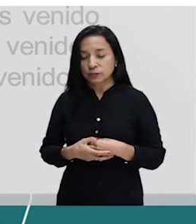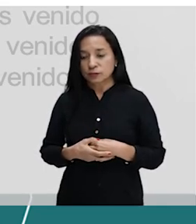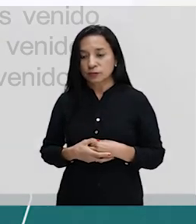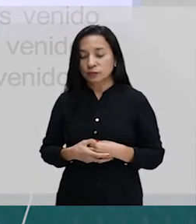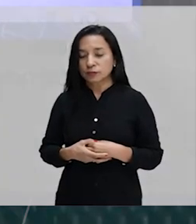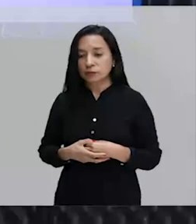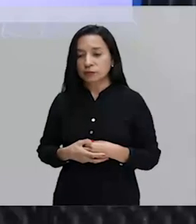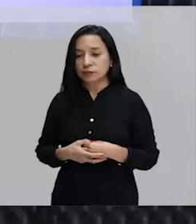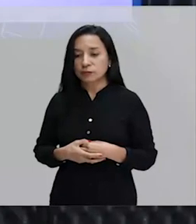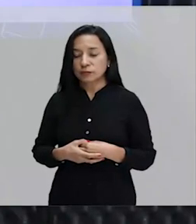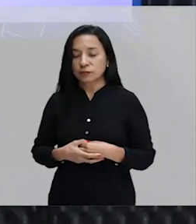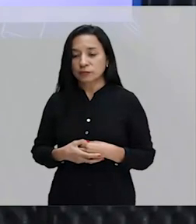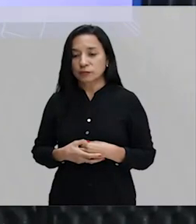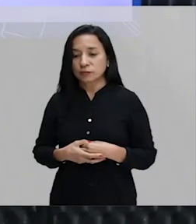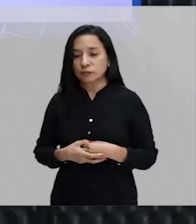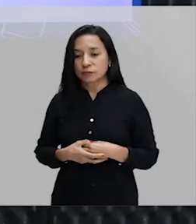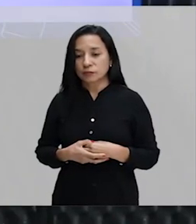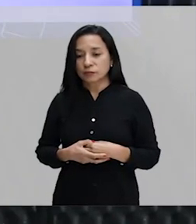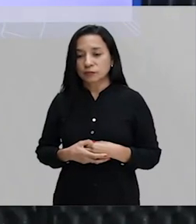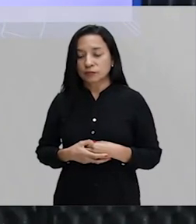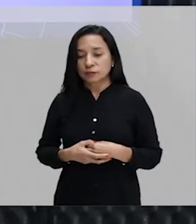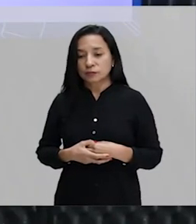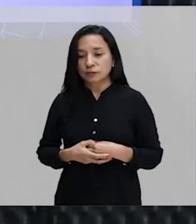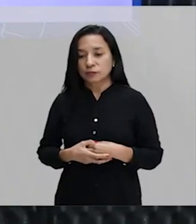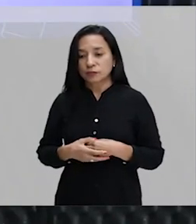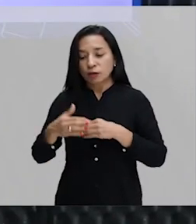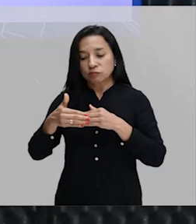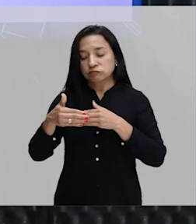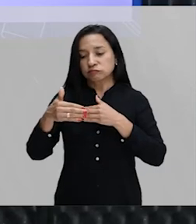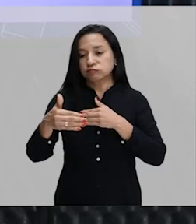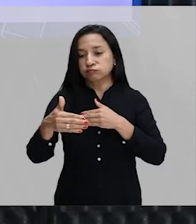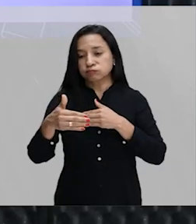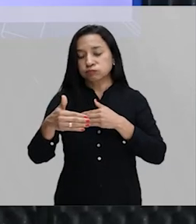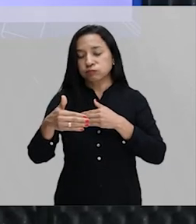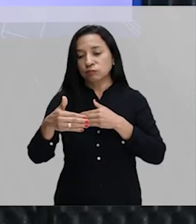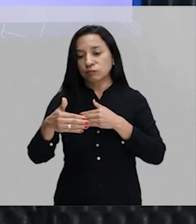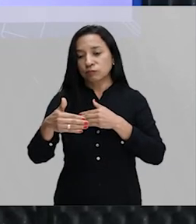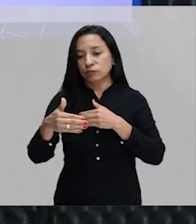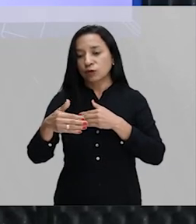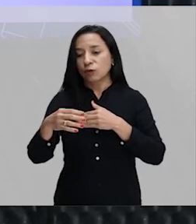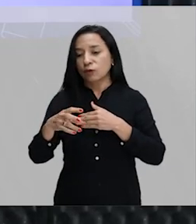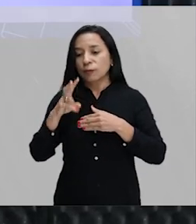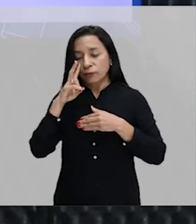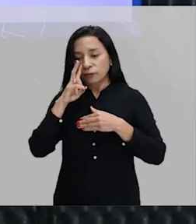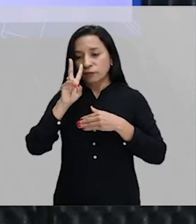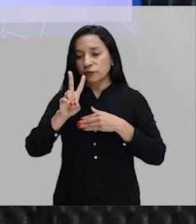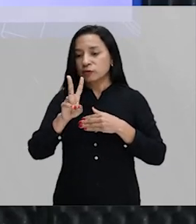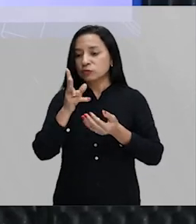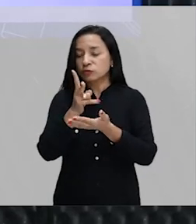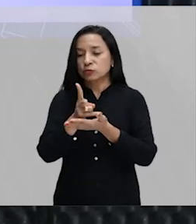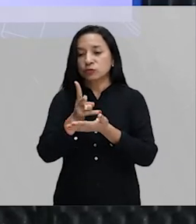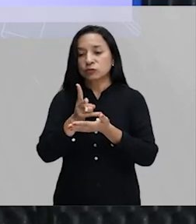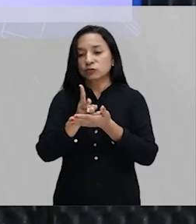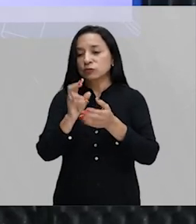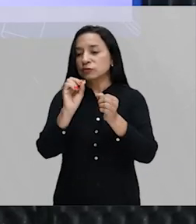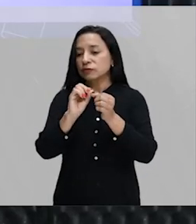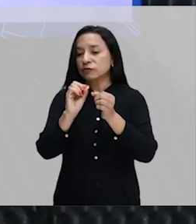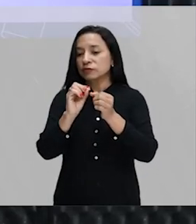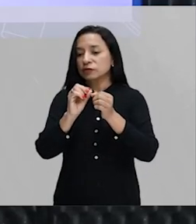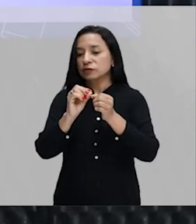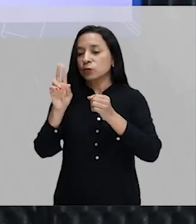venido tu habias venido e assim sucessivamente e observem que eu continuo fazendo a